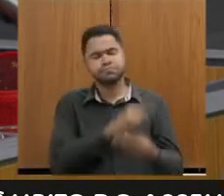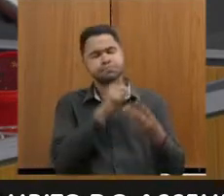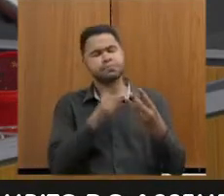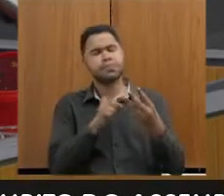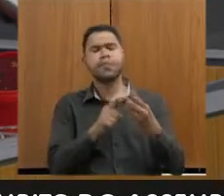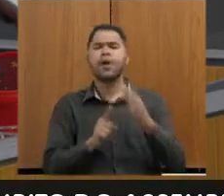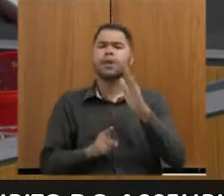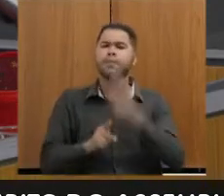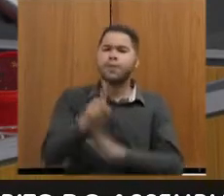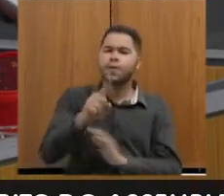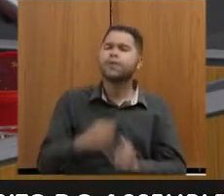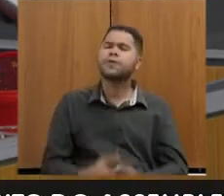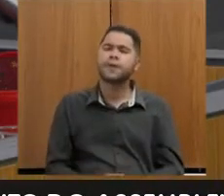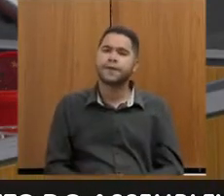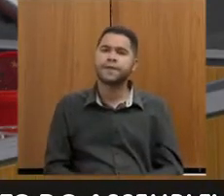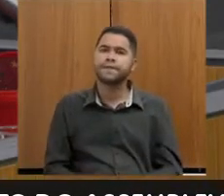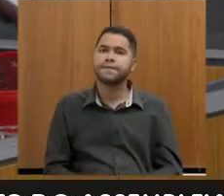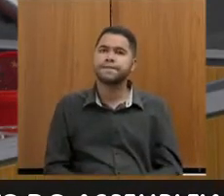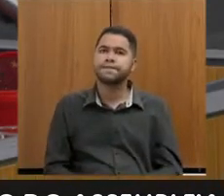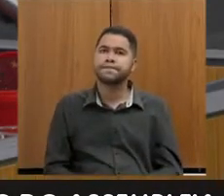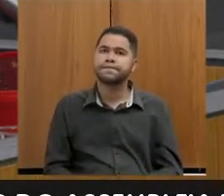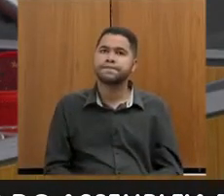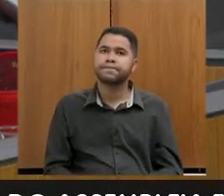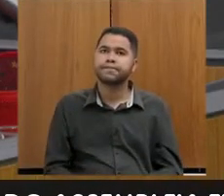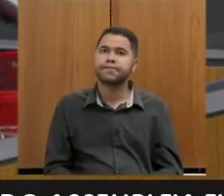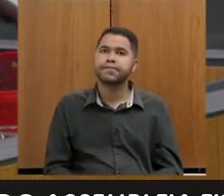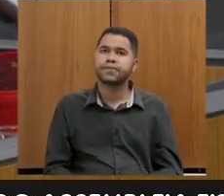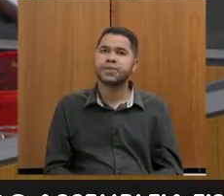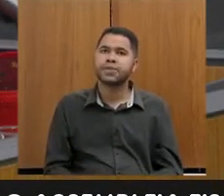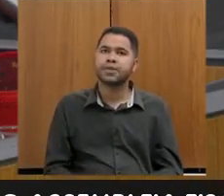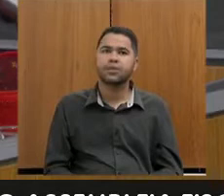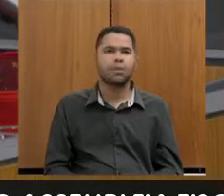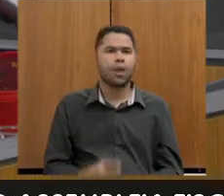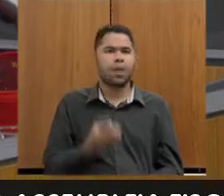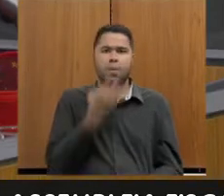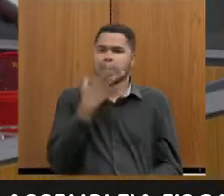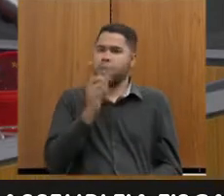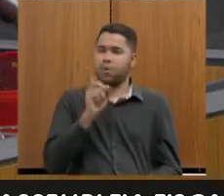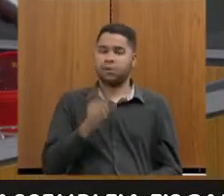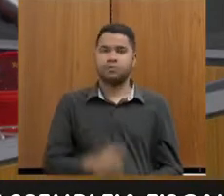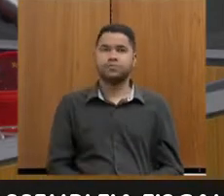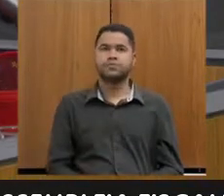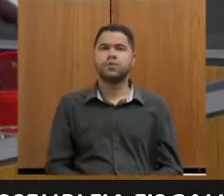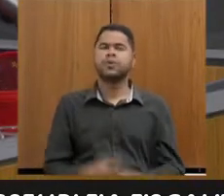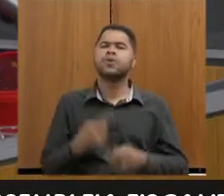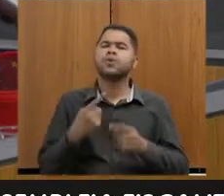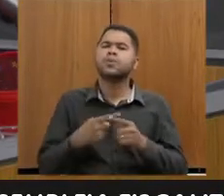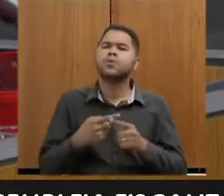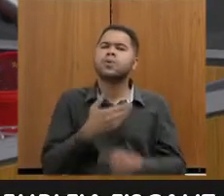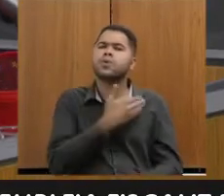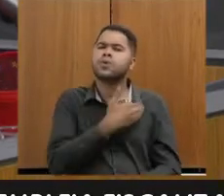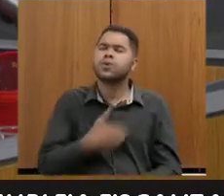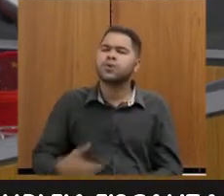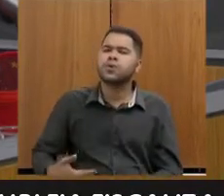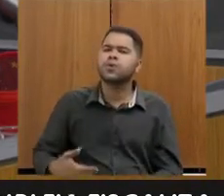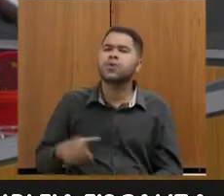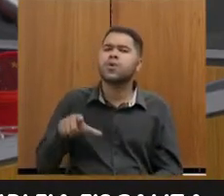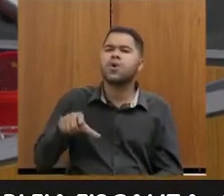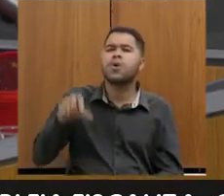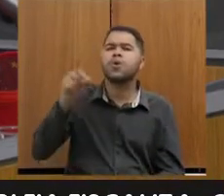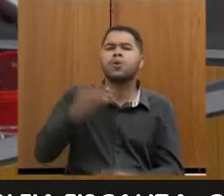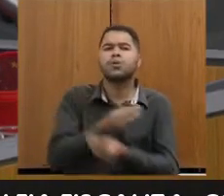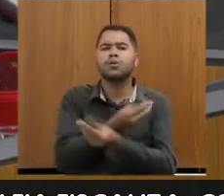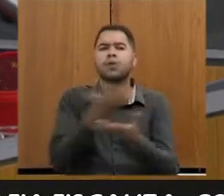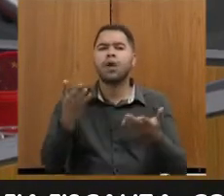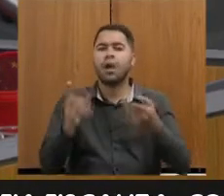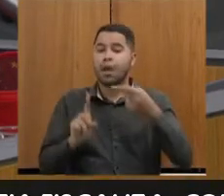minha terceira pergunta, aí já não é tão otimista. Por que o Estado optou por gerar